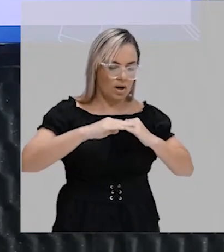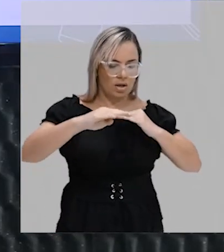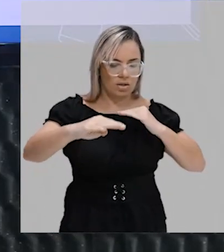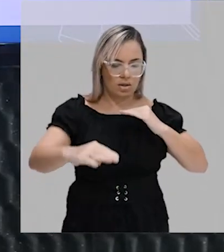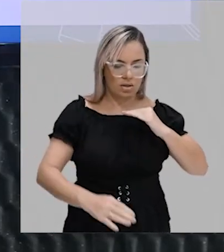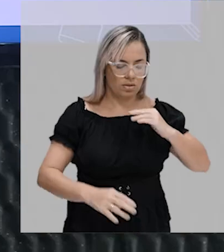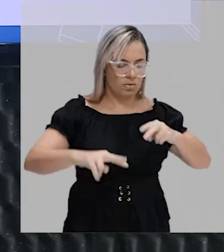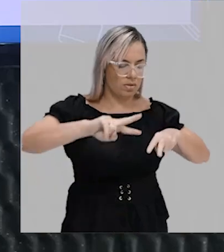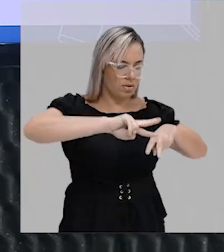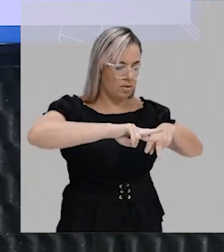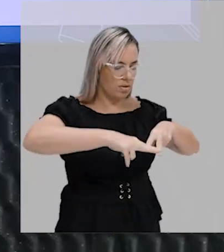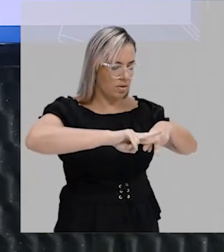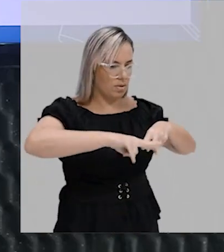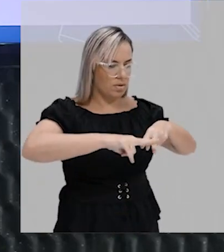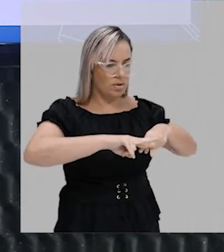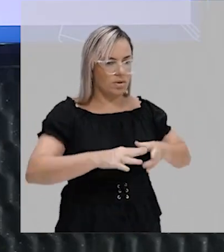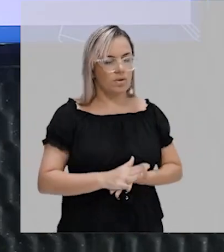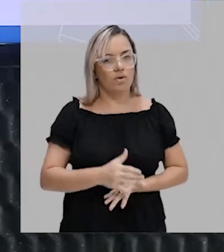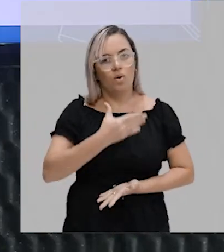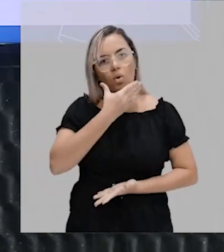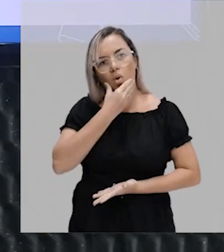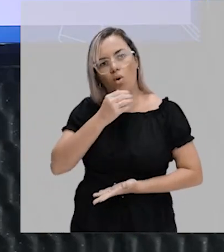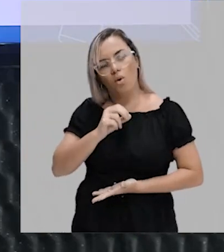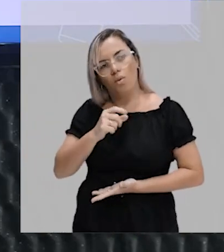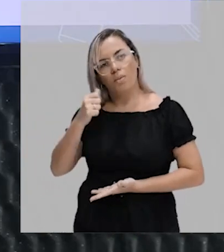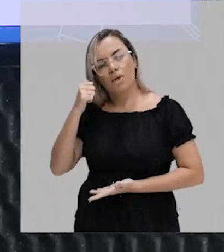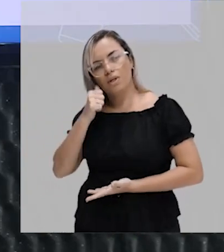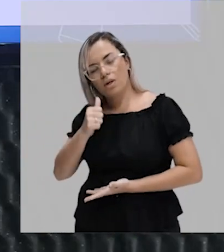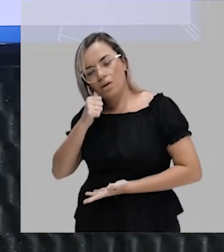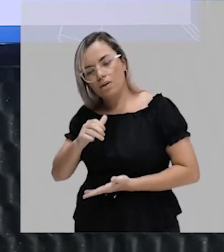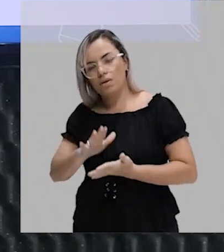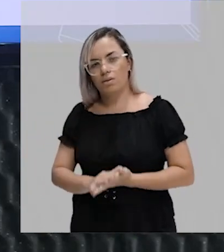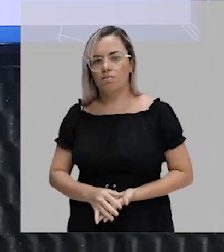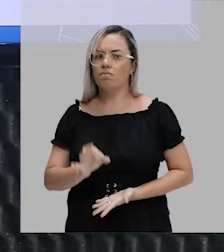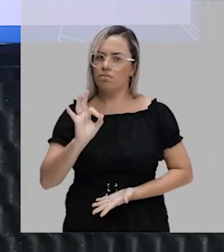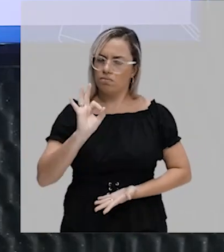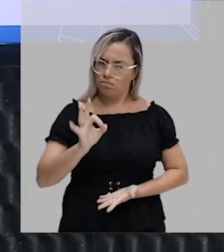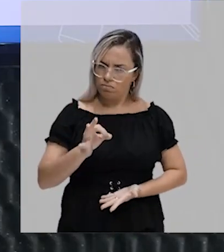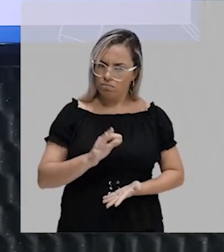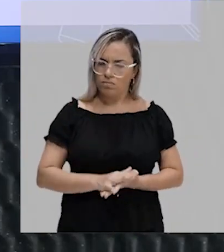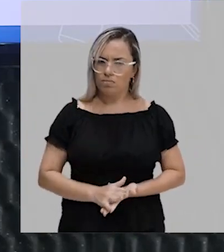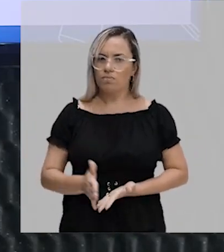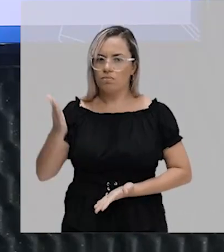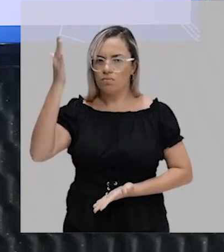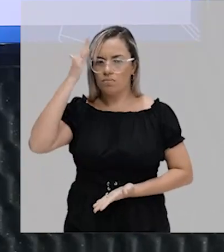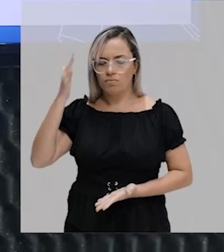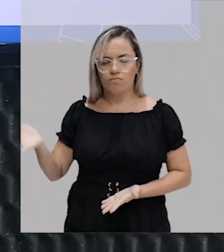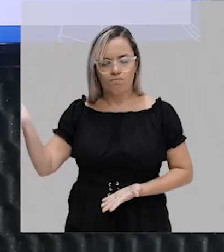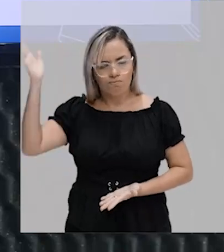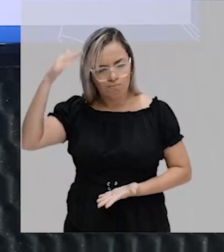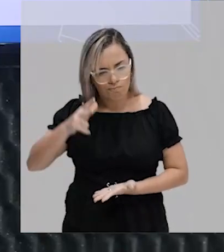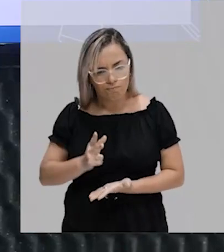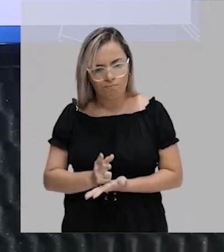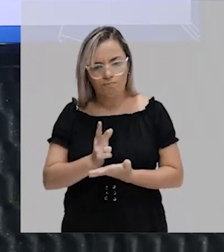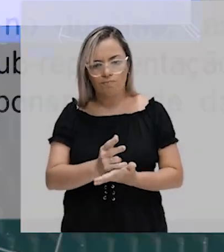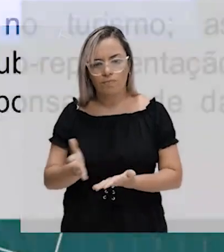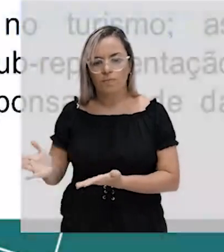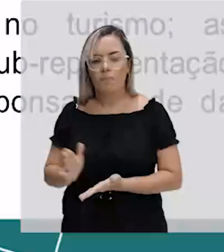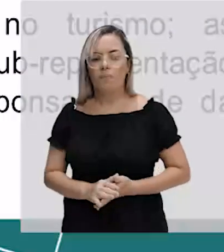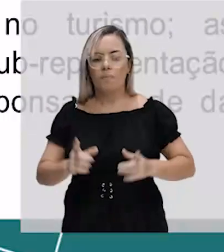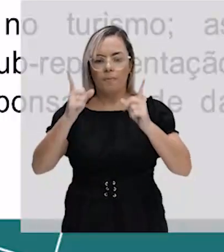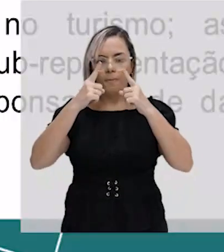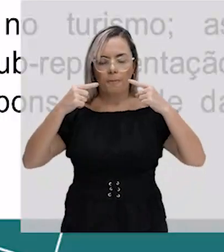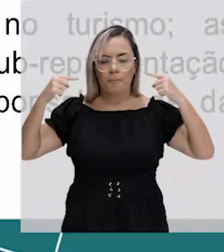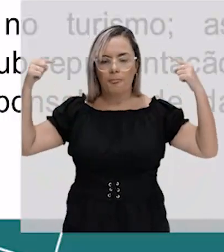gênero entre o ser masculino e o ser feminino. Correto? Direito? Então vamos adiante. O